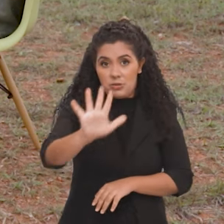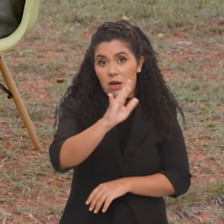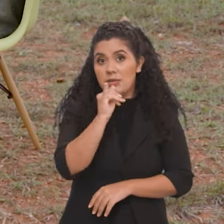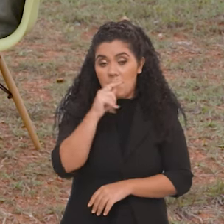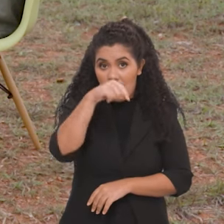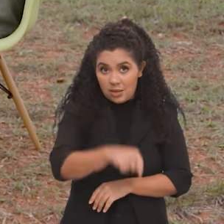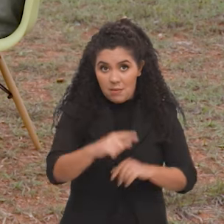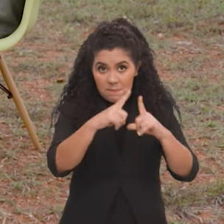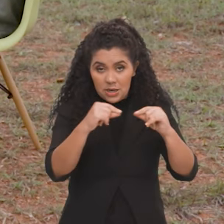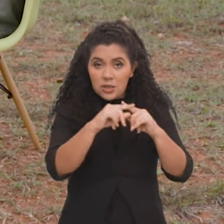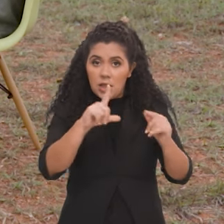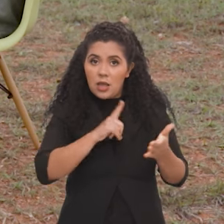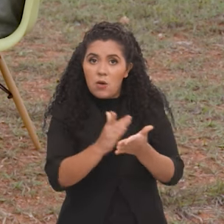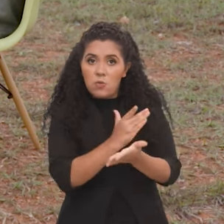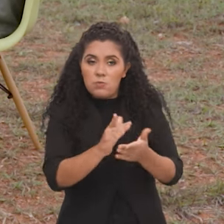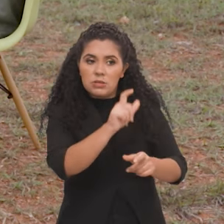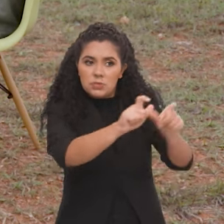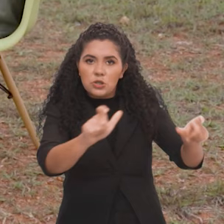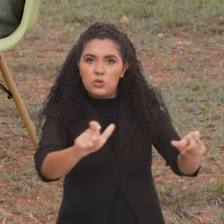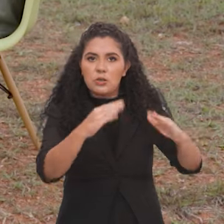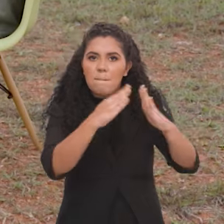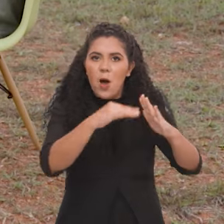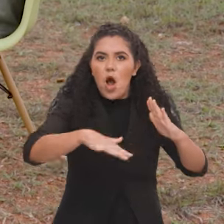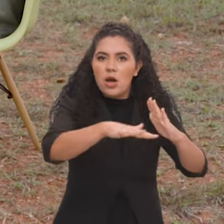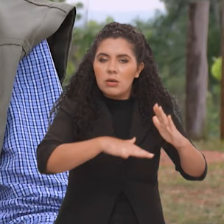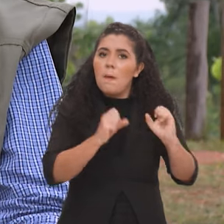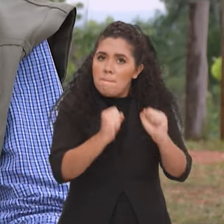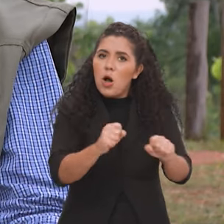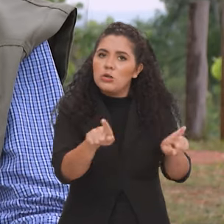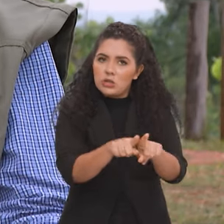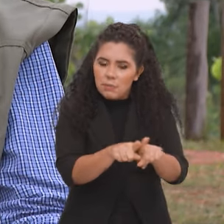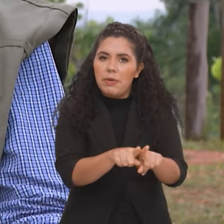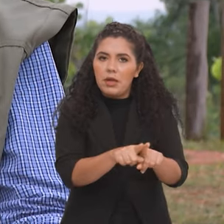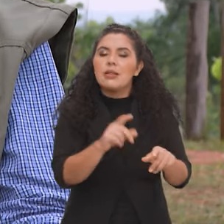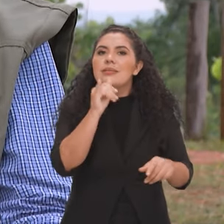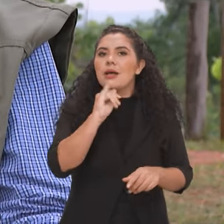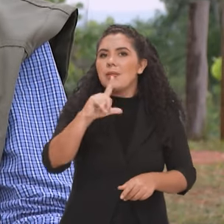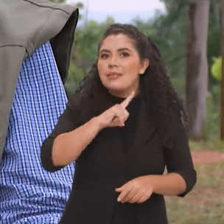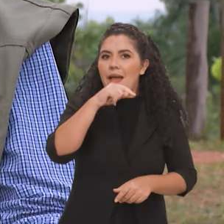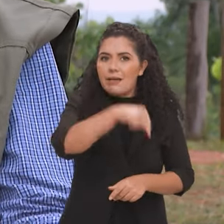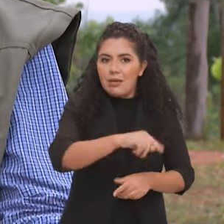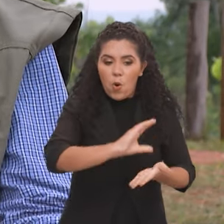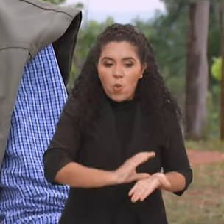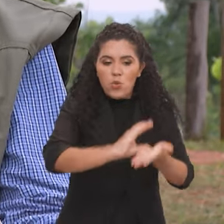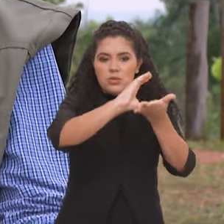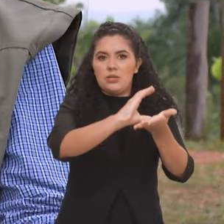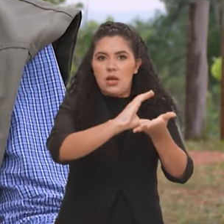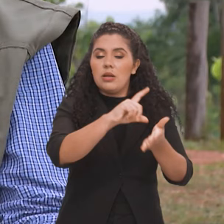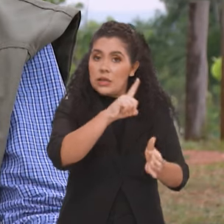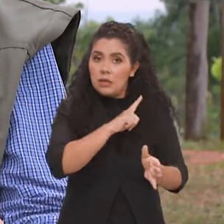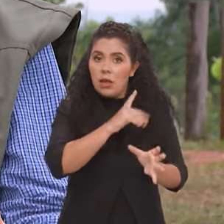aqui de Brasília, também podem se engajar nessas atividades. Nós temos o conselho, o conselho gestor do parque, que é formado